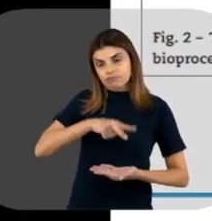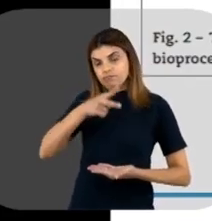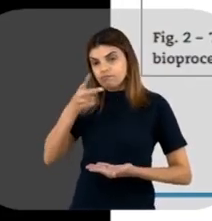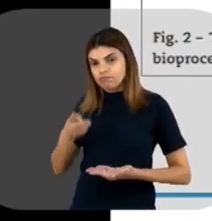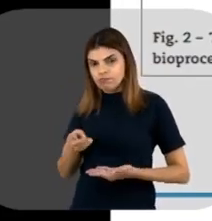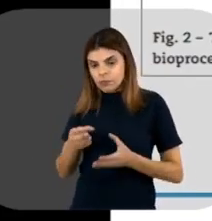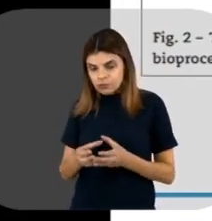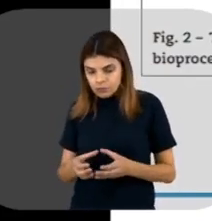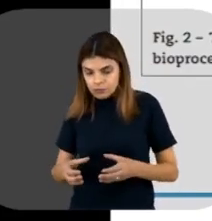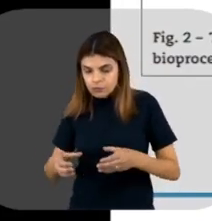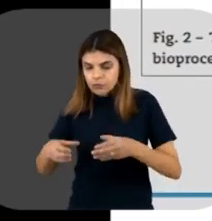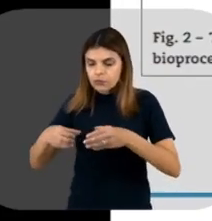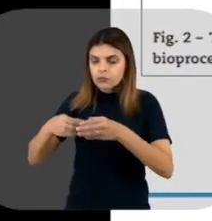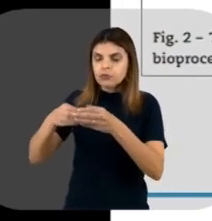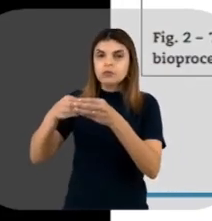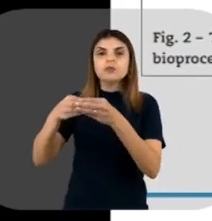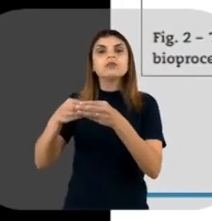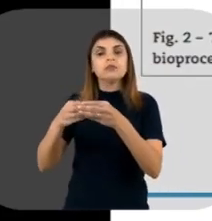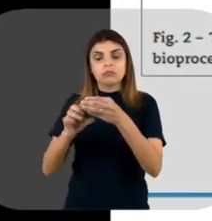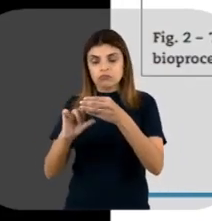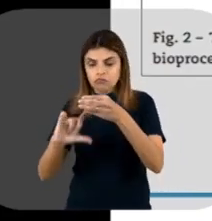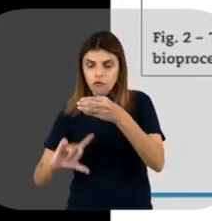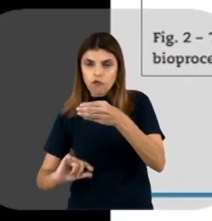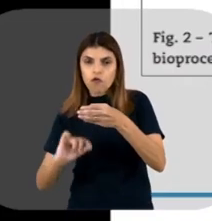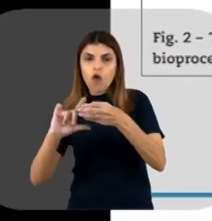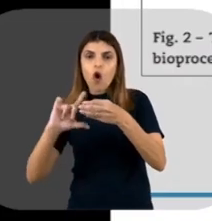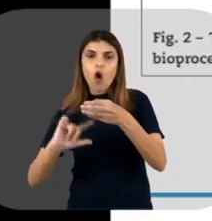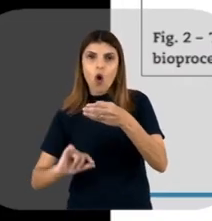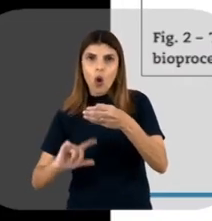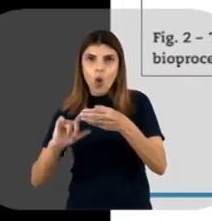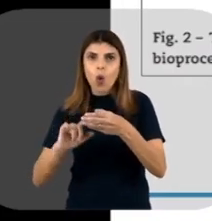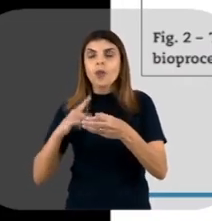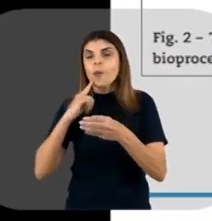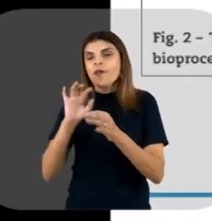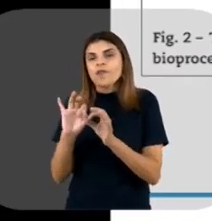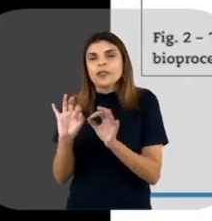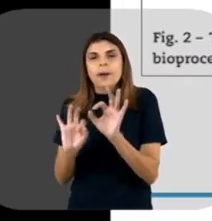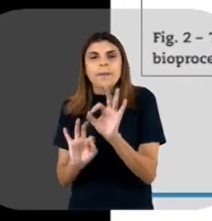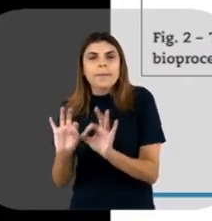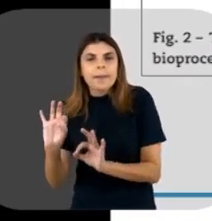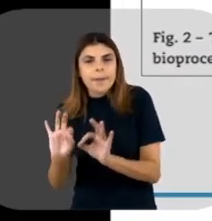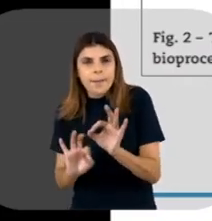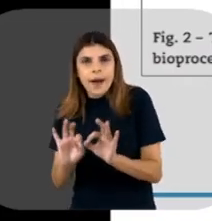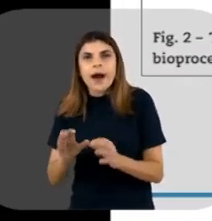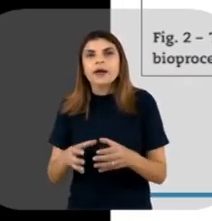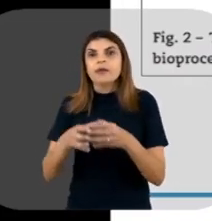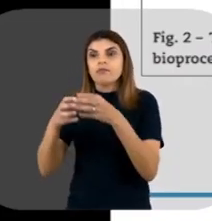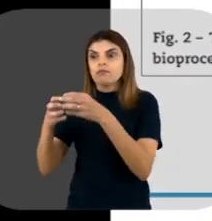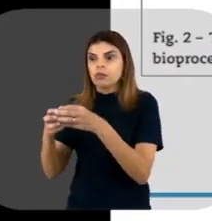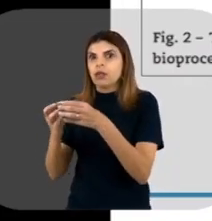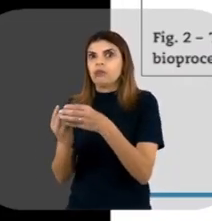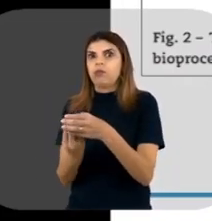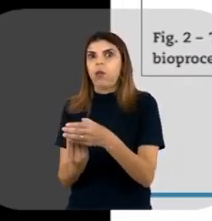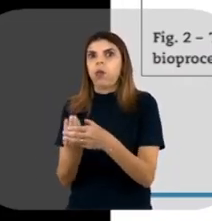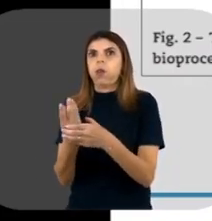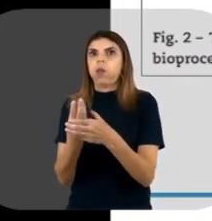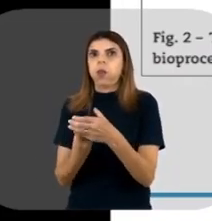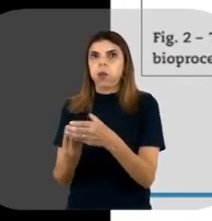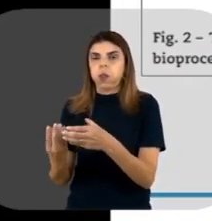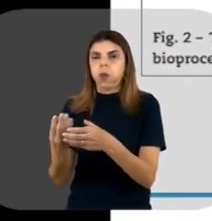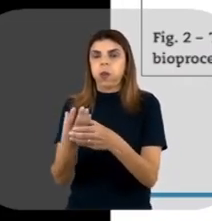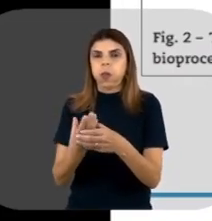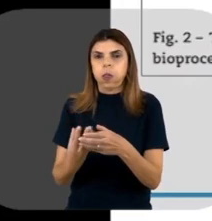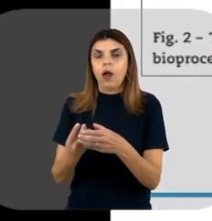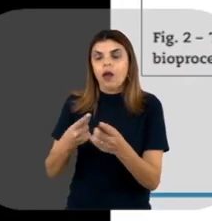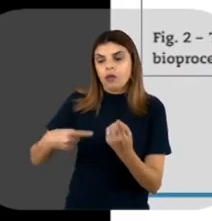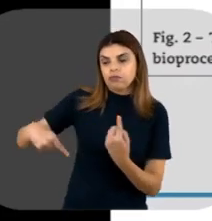cultivado inicialmente em um frasco de pequeno volume. Depois, é feita a preparação do inóculo. Depois, produção em bioreator.